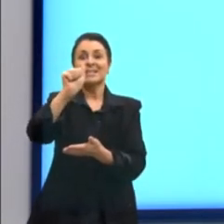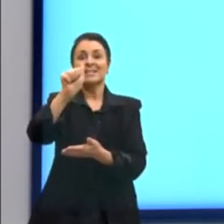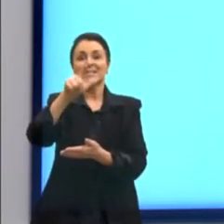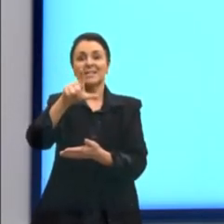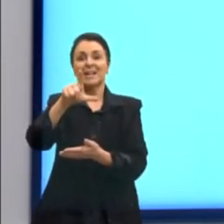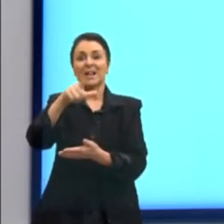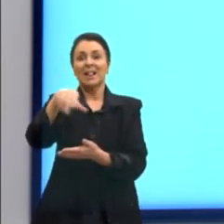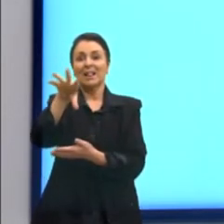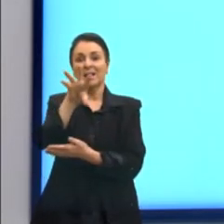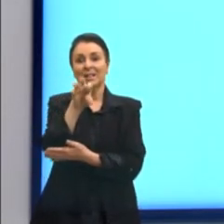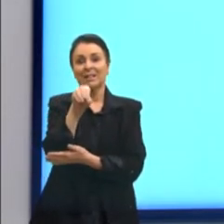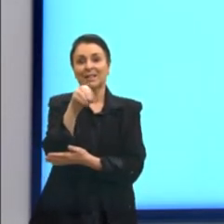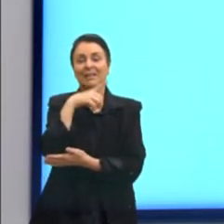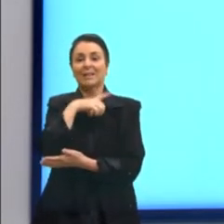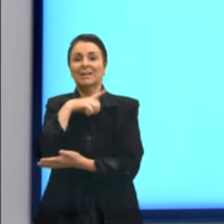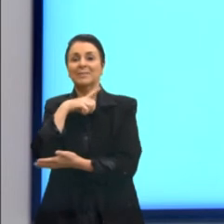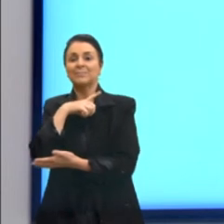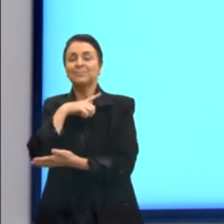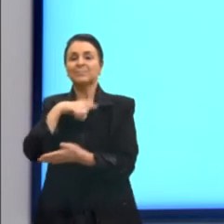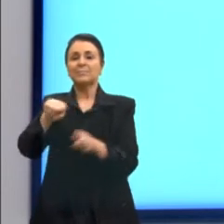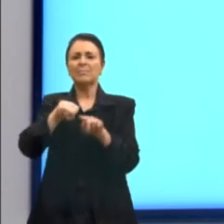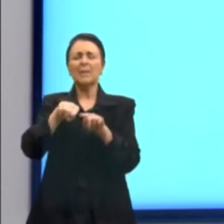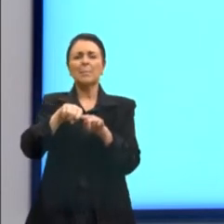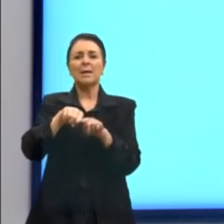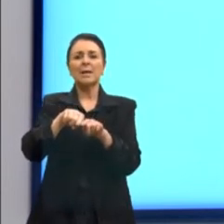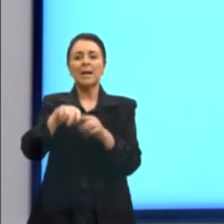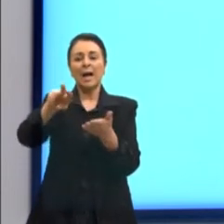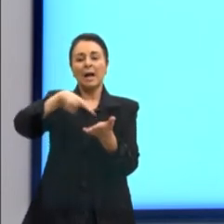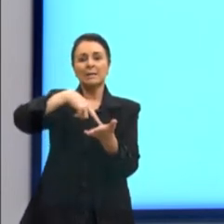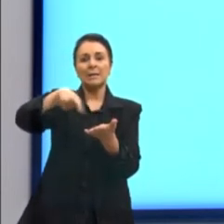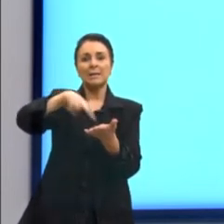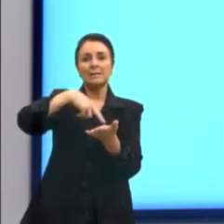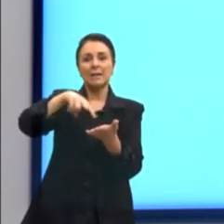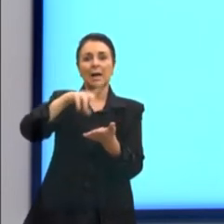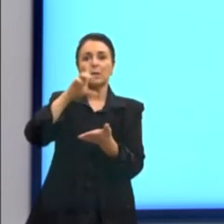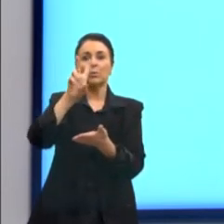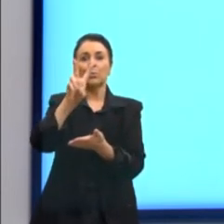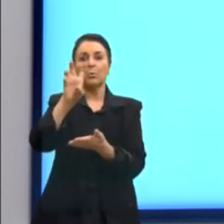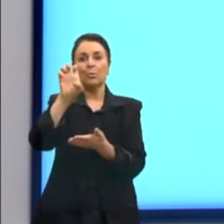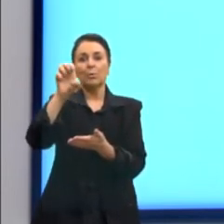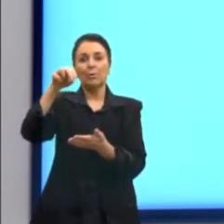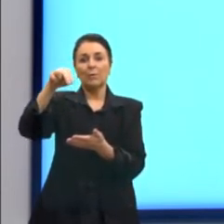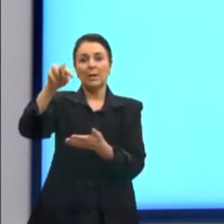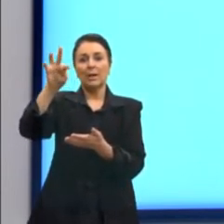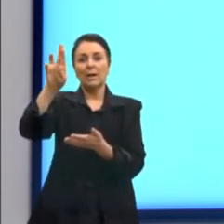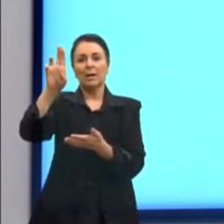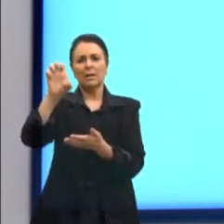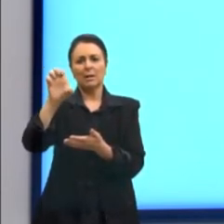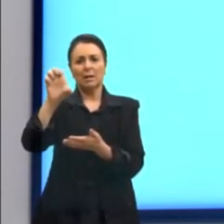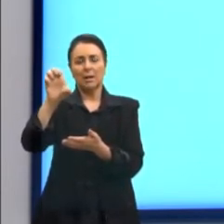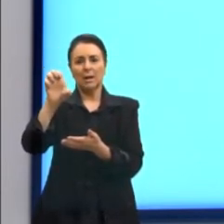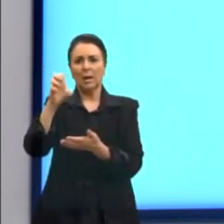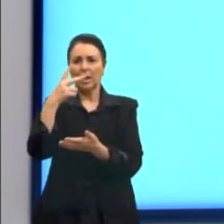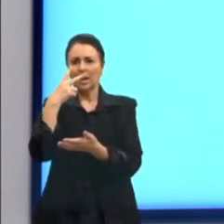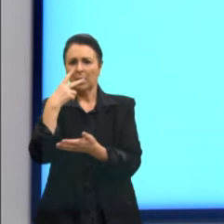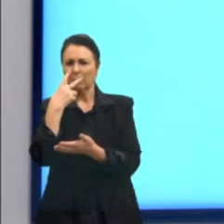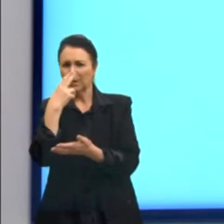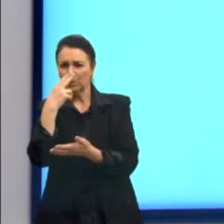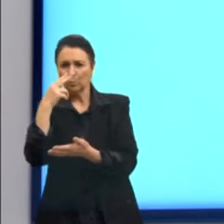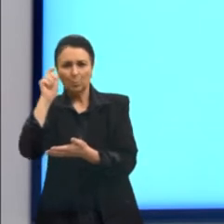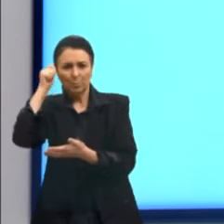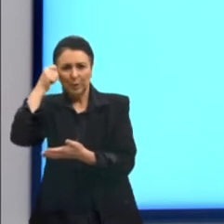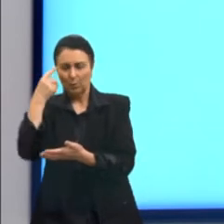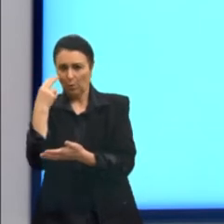tem aqui uma dança que parece ser a dança do ventre, porque aqui são imagens só com fundo preto nas pessoas. Então,